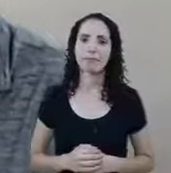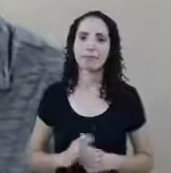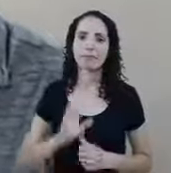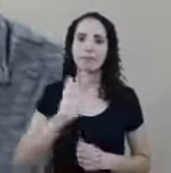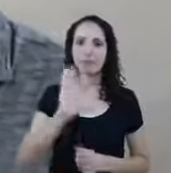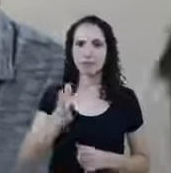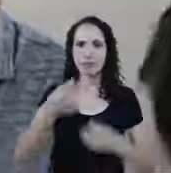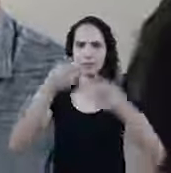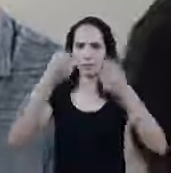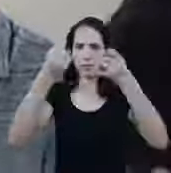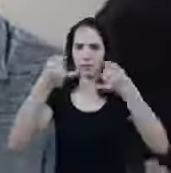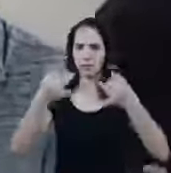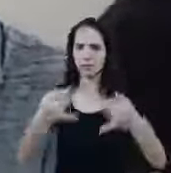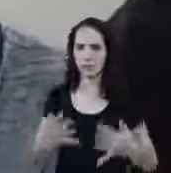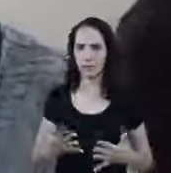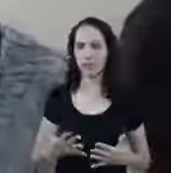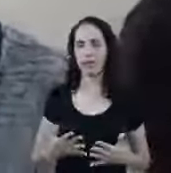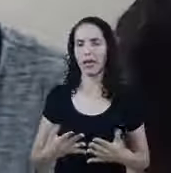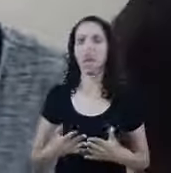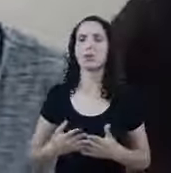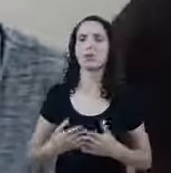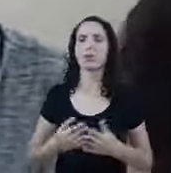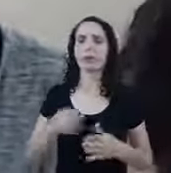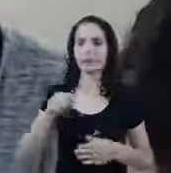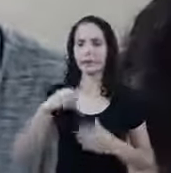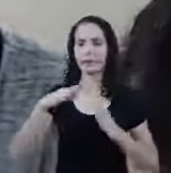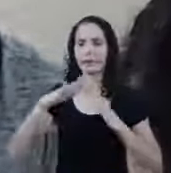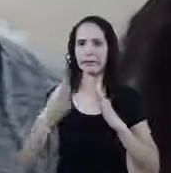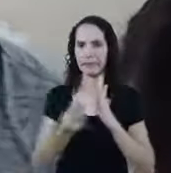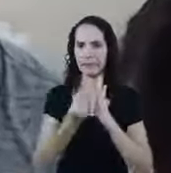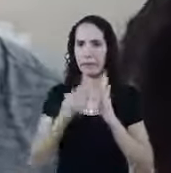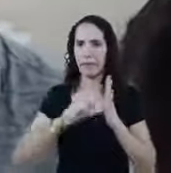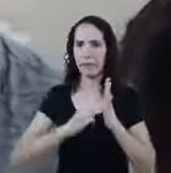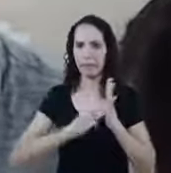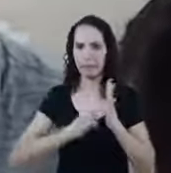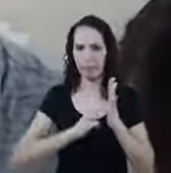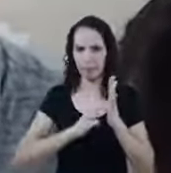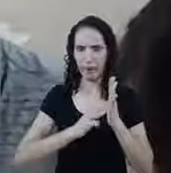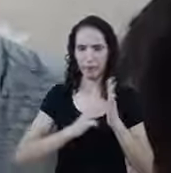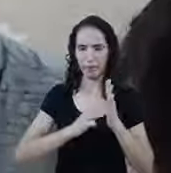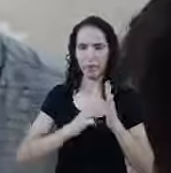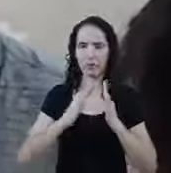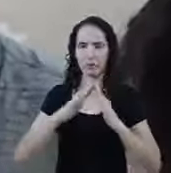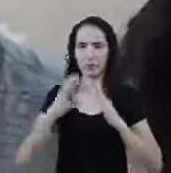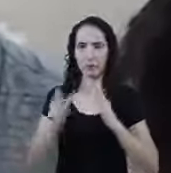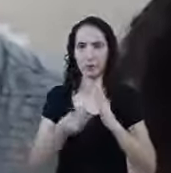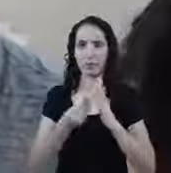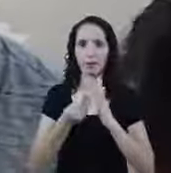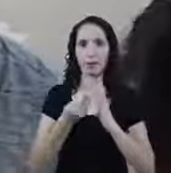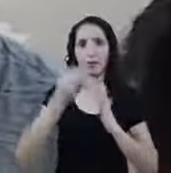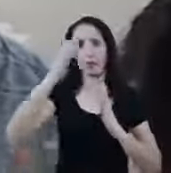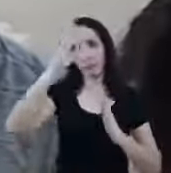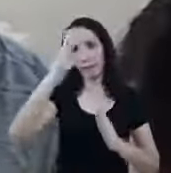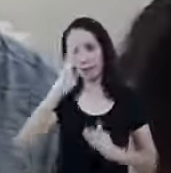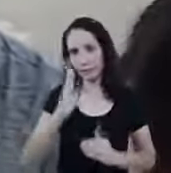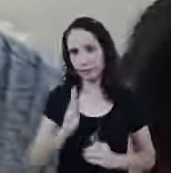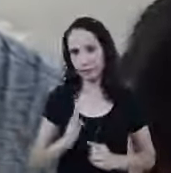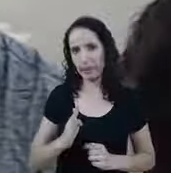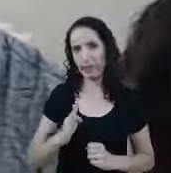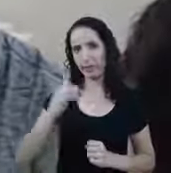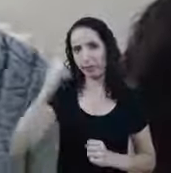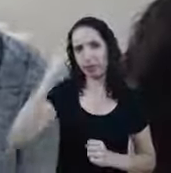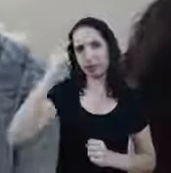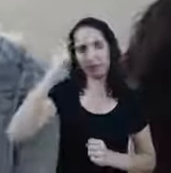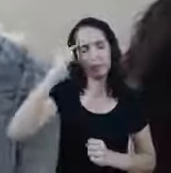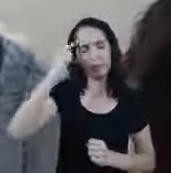falado Isso aqui para minha membresia Não Eu já tenho tratado Aqui com os membros Sobre essa questão Brasileiro sempre achando Que